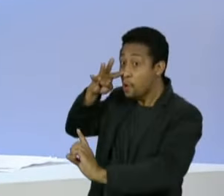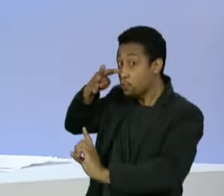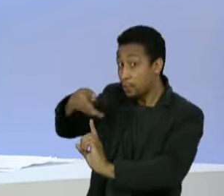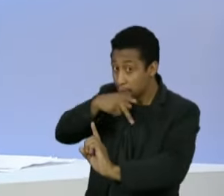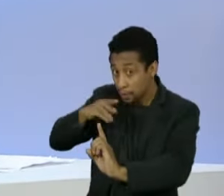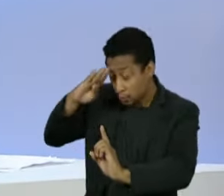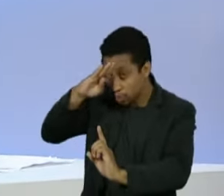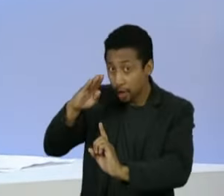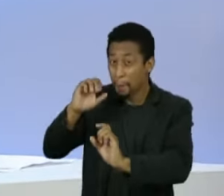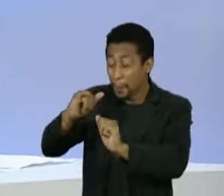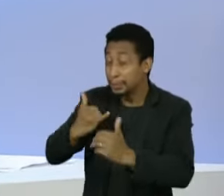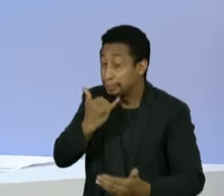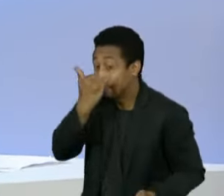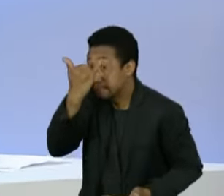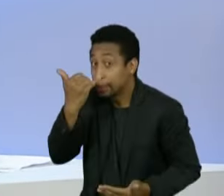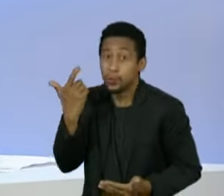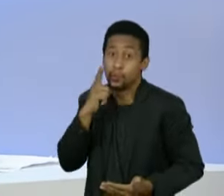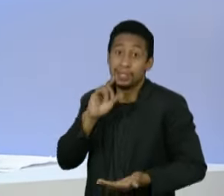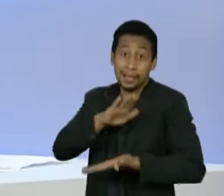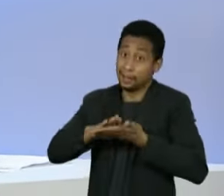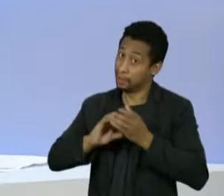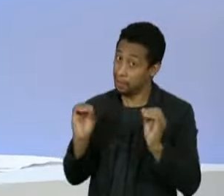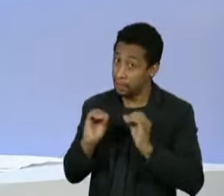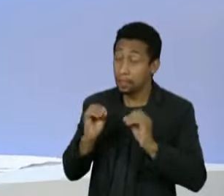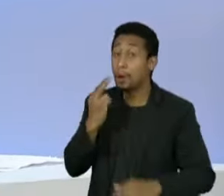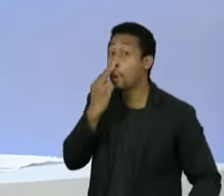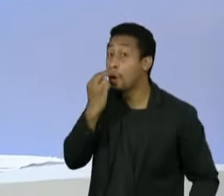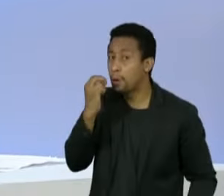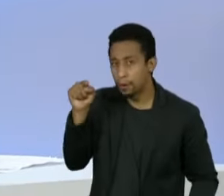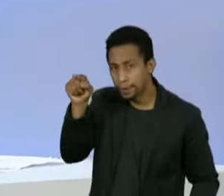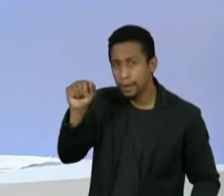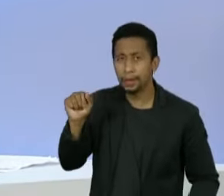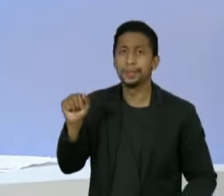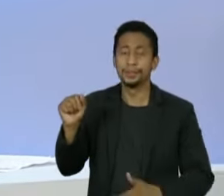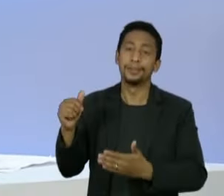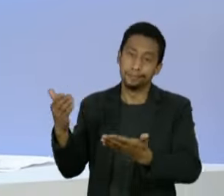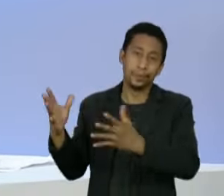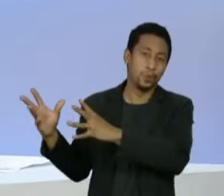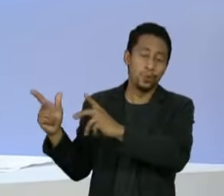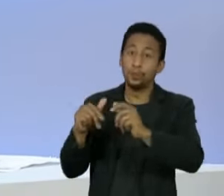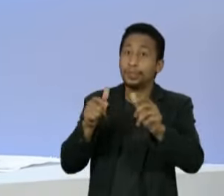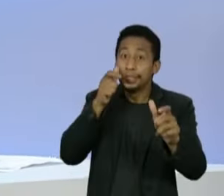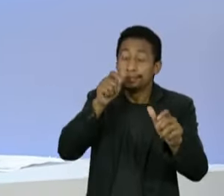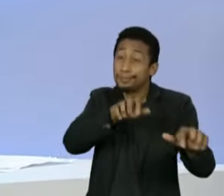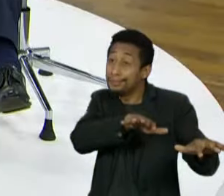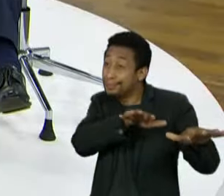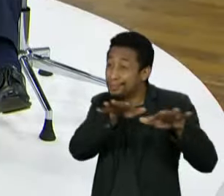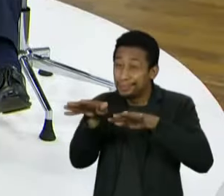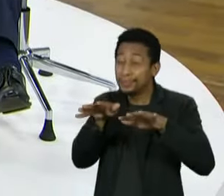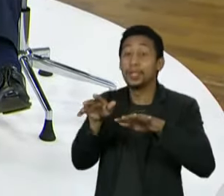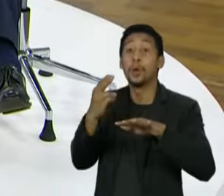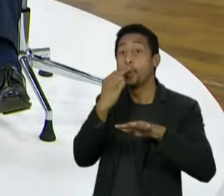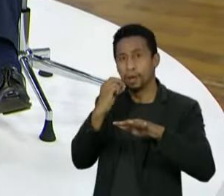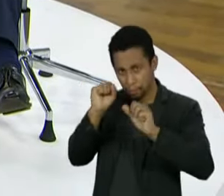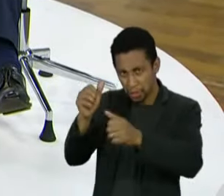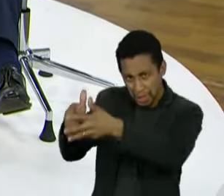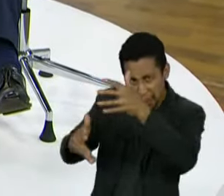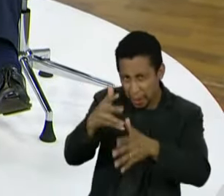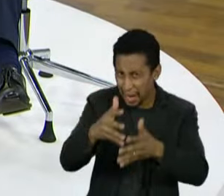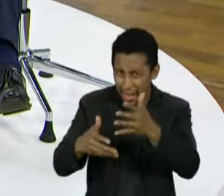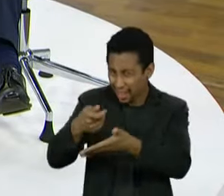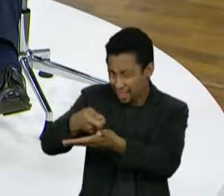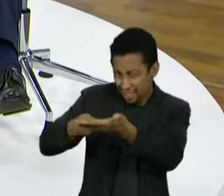relação ao presidente Jair Bolsonaro e Aras pode fazer com que a CPI que o Brasil acompanhou tão de perto acabe em pizza? Não, eu acredito que existem